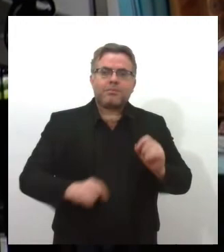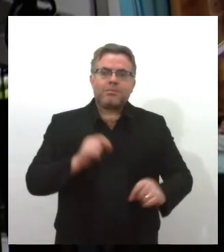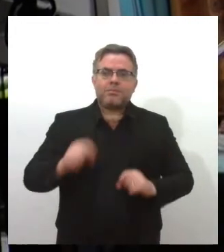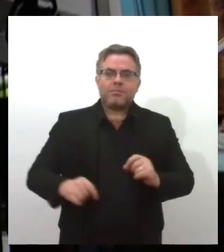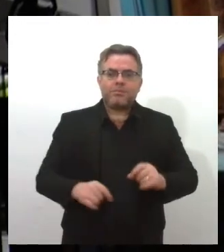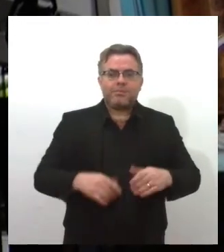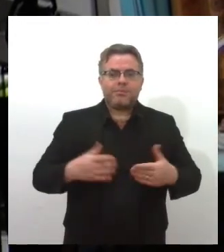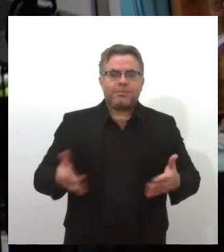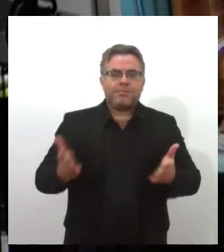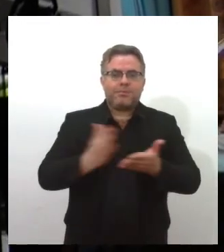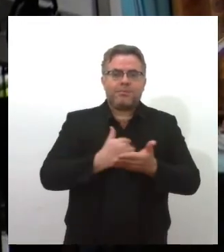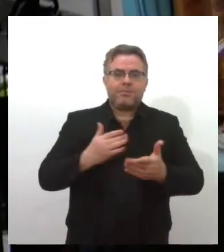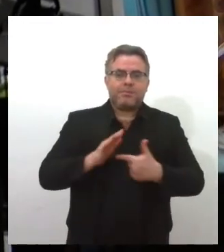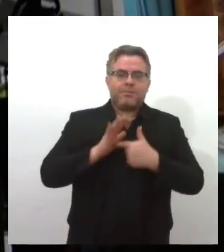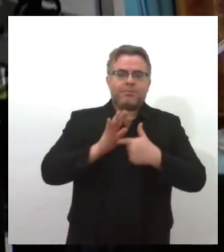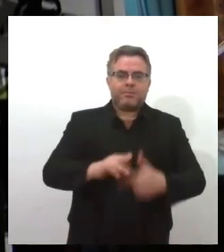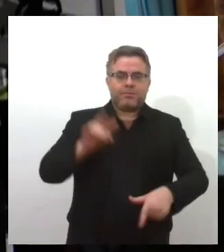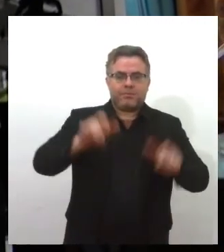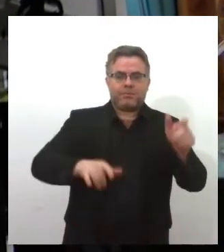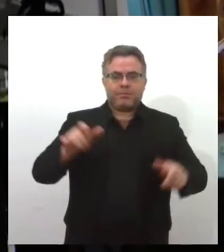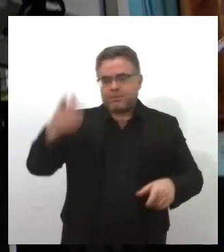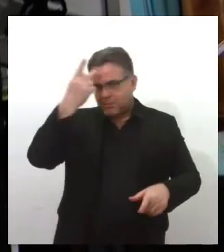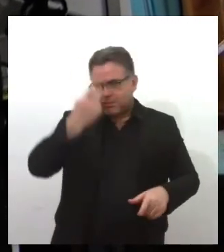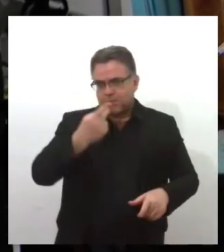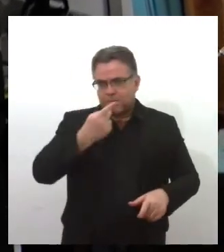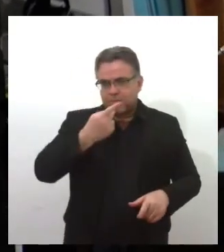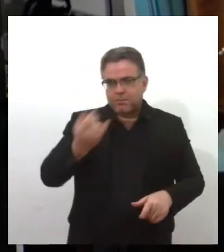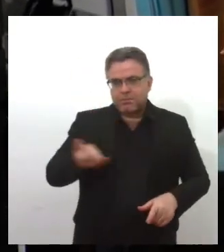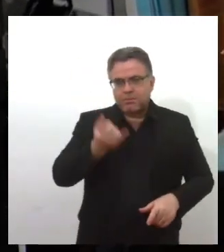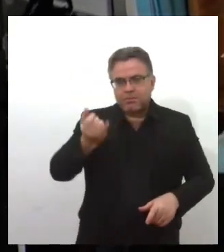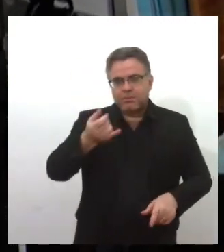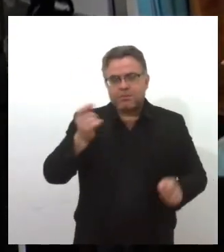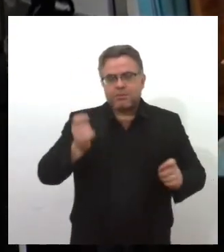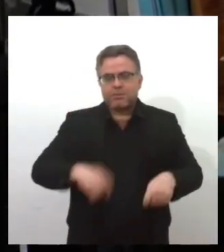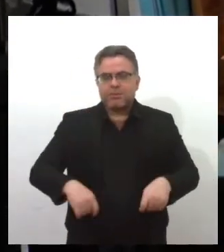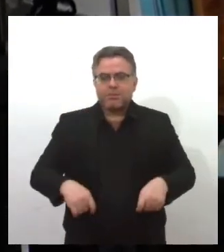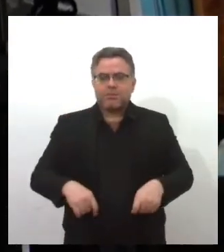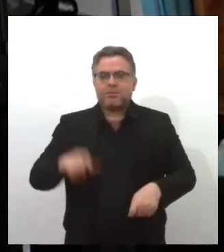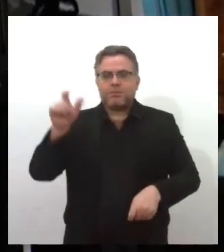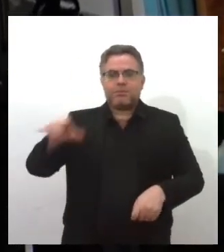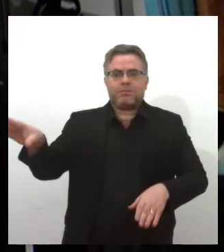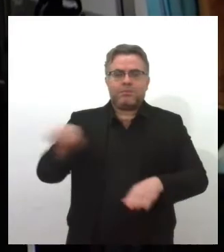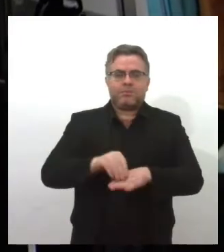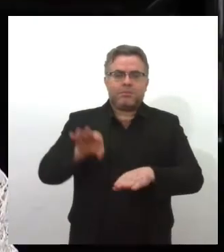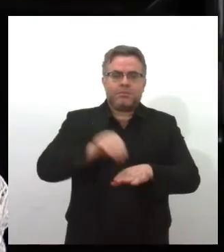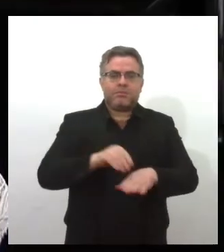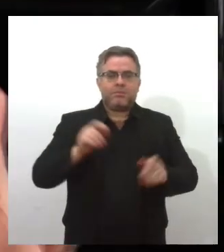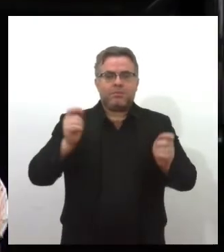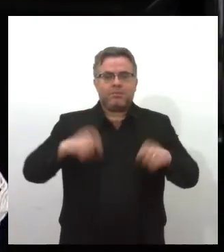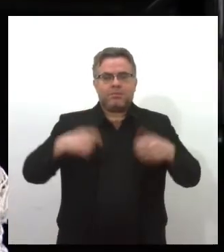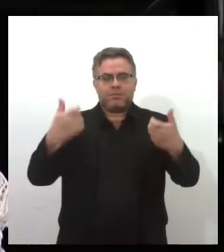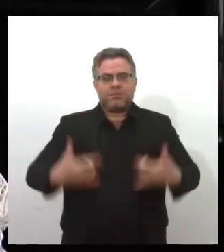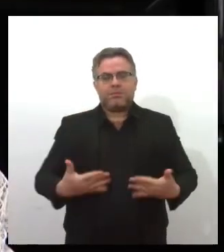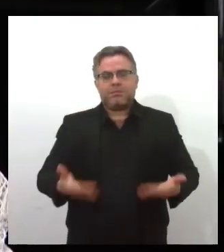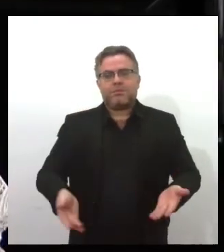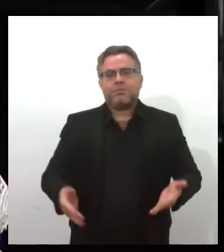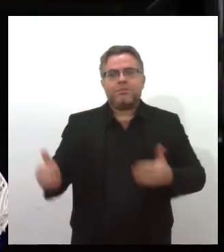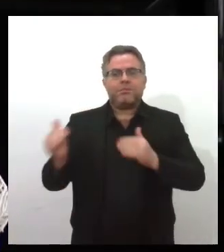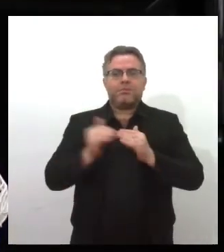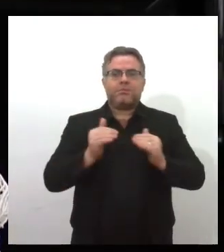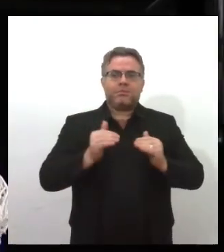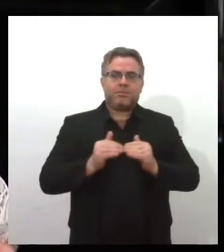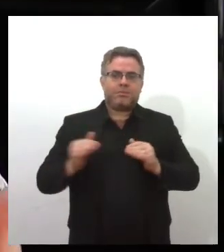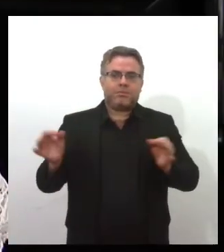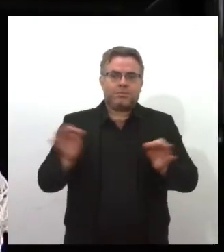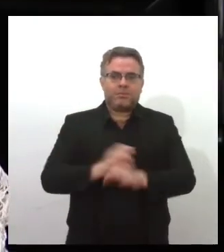apresenta personagens interessantes, que foram biografados por descendentes. Parafraseando Jair